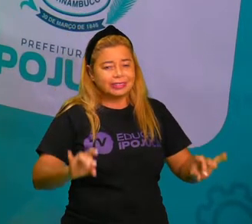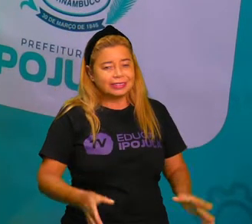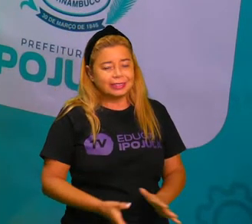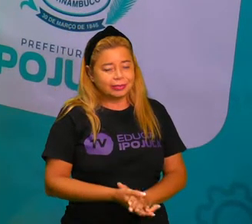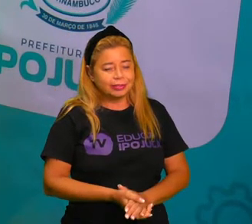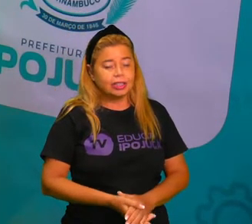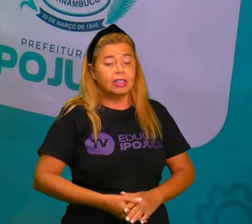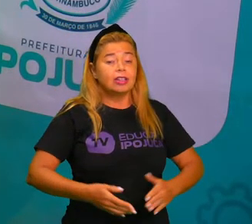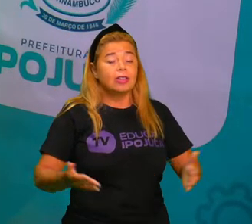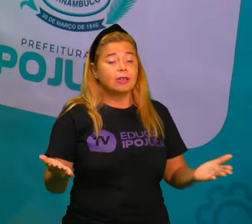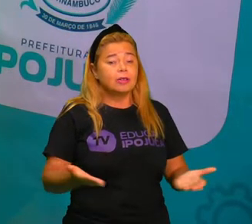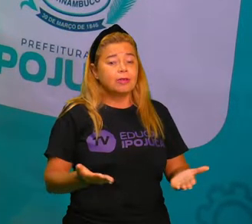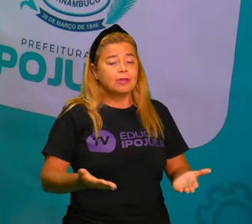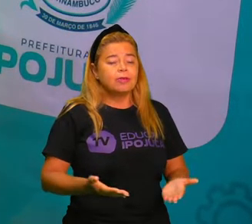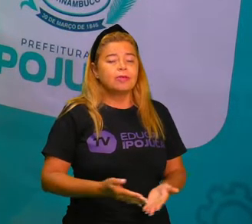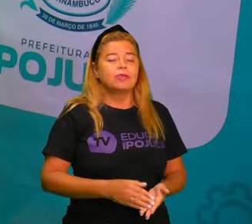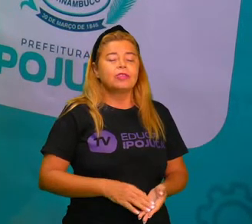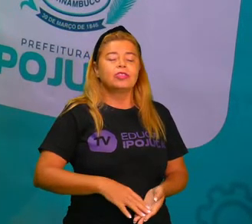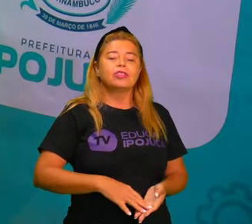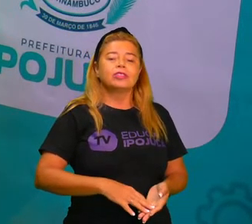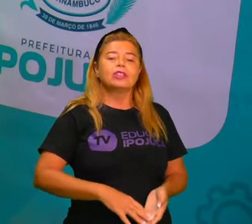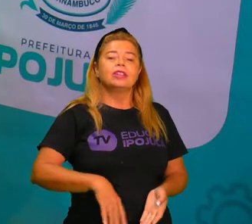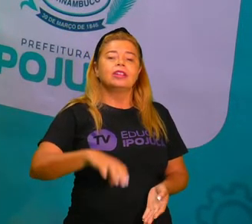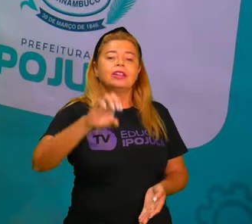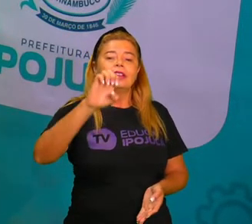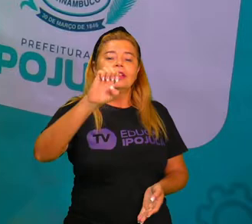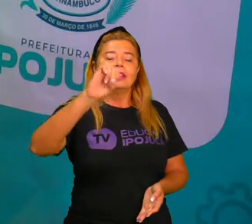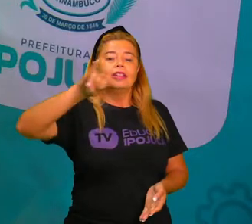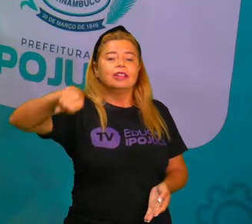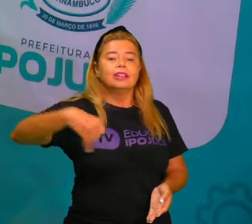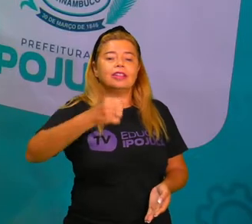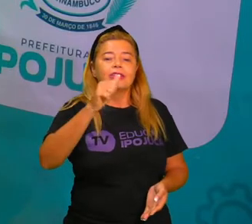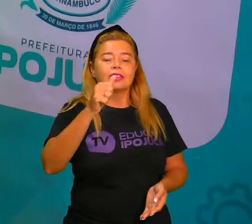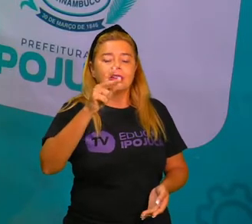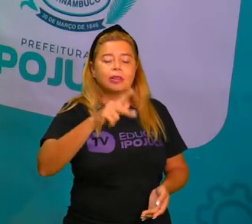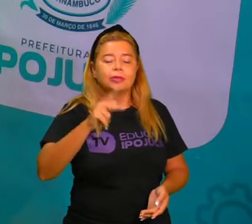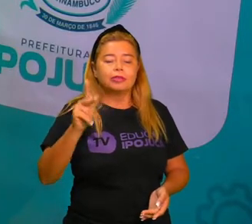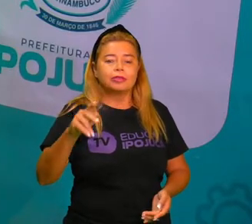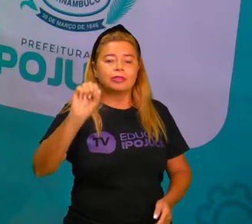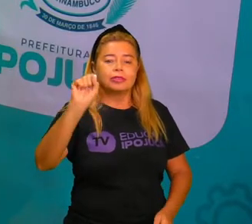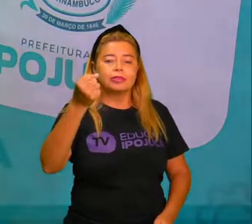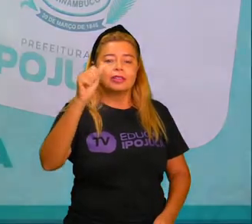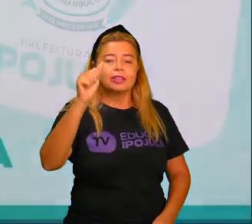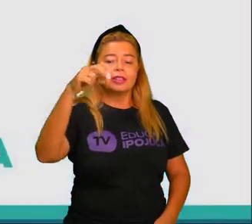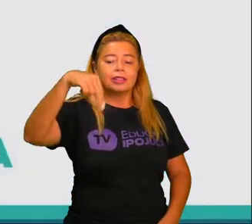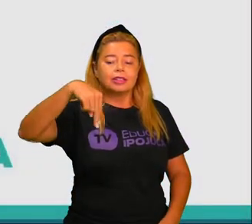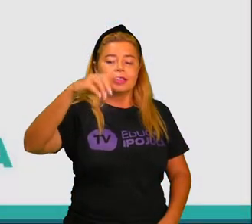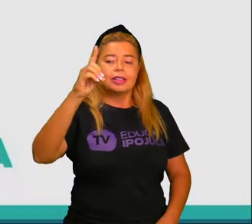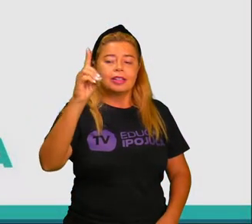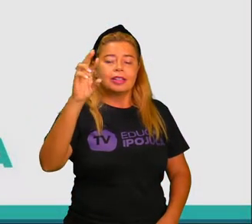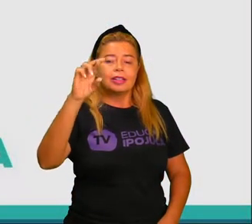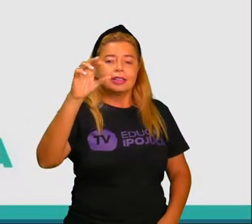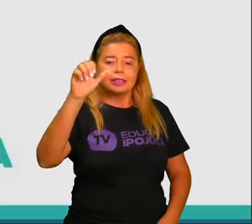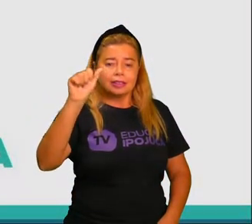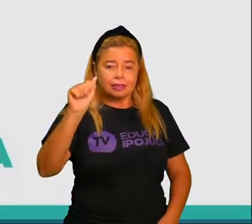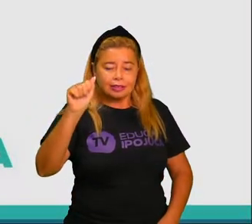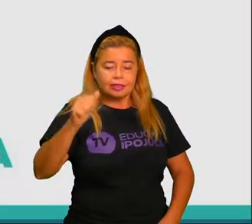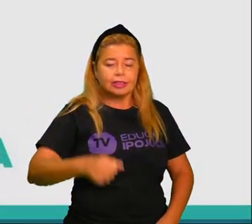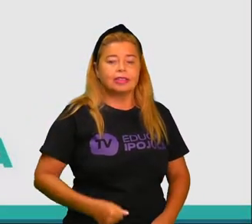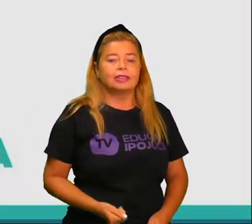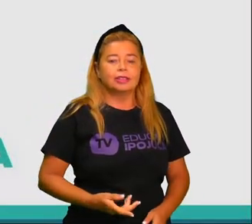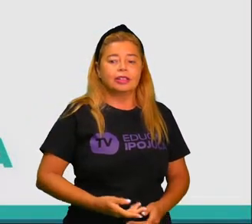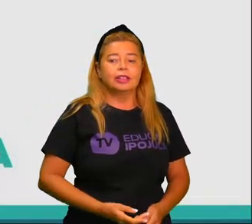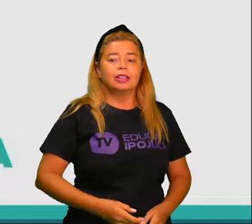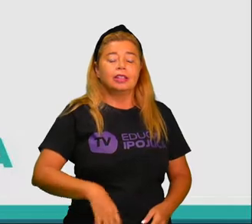na EJA fase 2. E hoje com a disciplina de ciências, trabalhando características